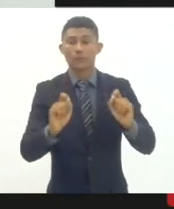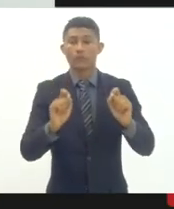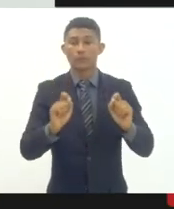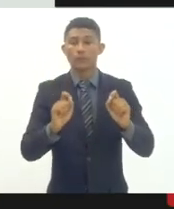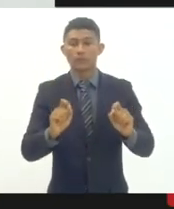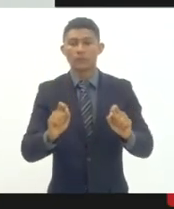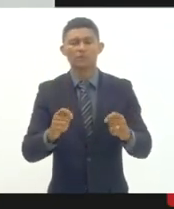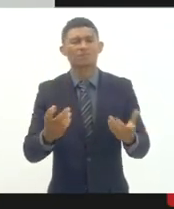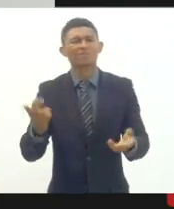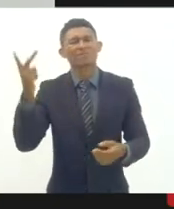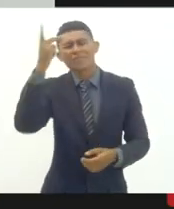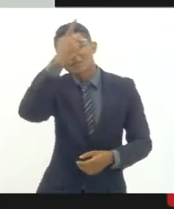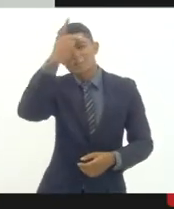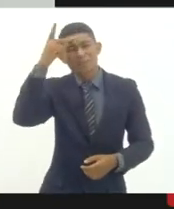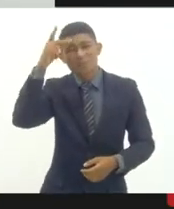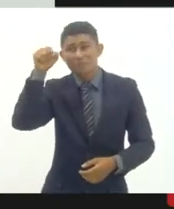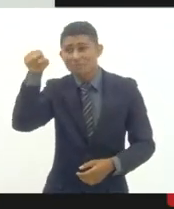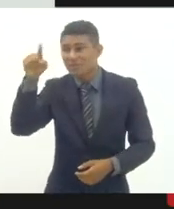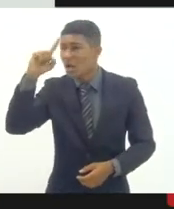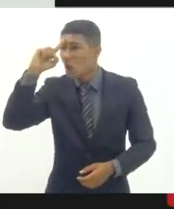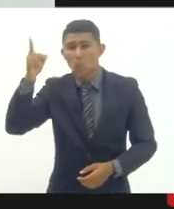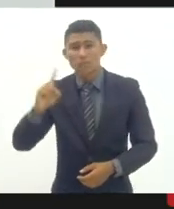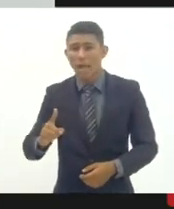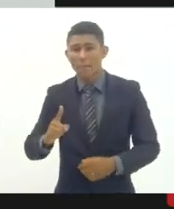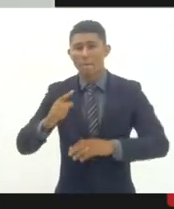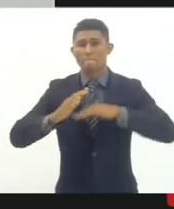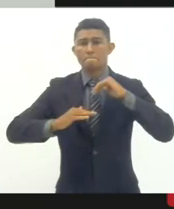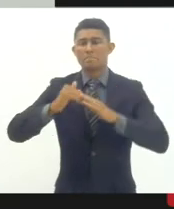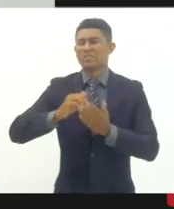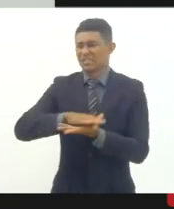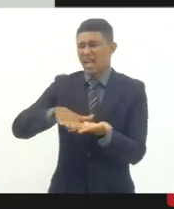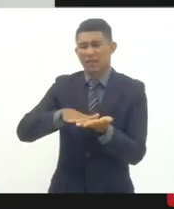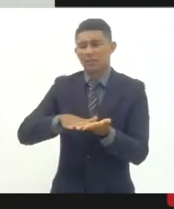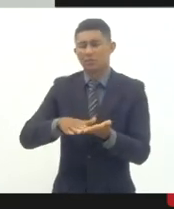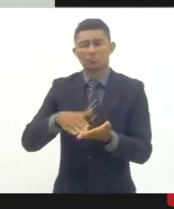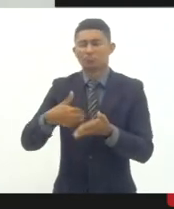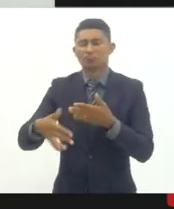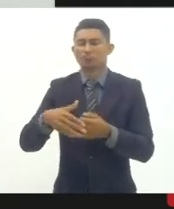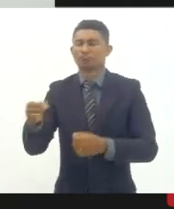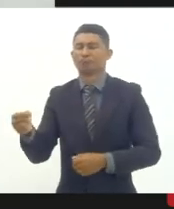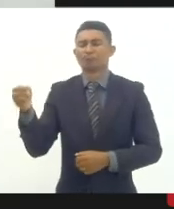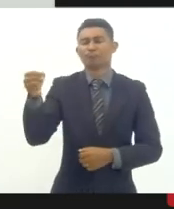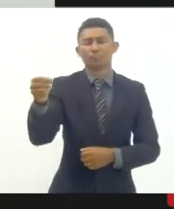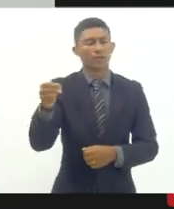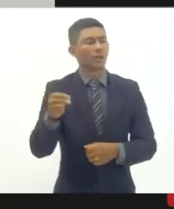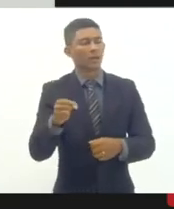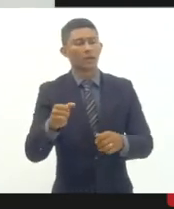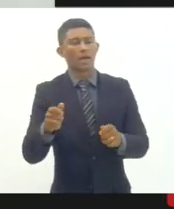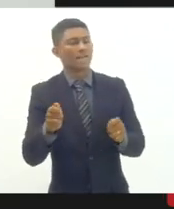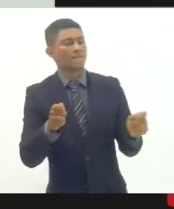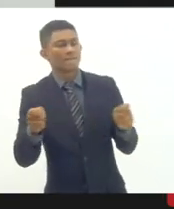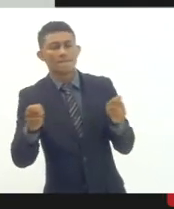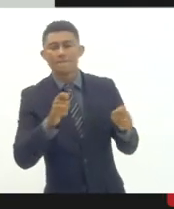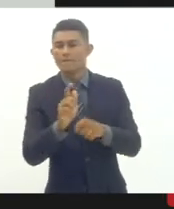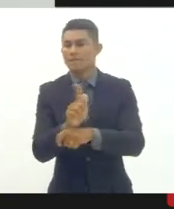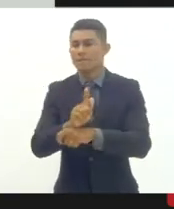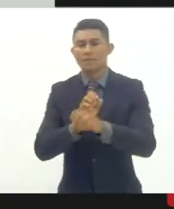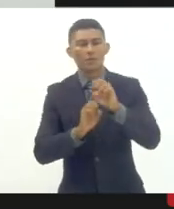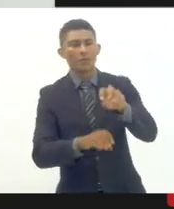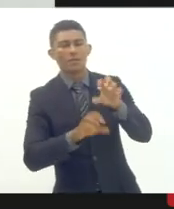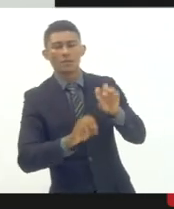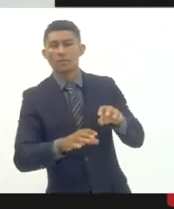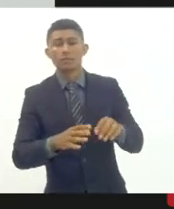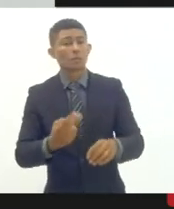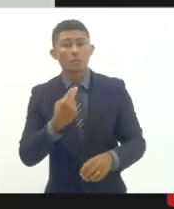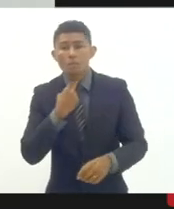aventureiros ou pessoas desqualificadas na direção da educação do nosso país seja nas escolas seja